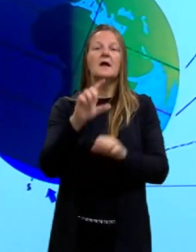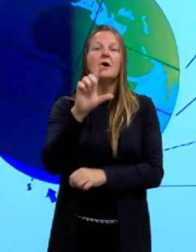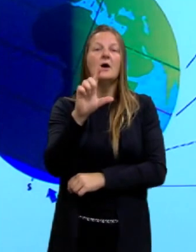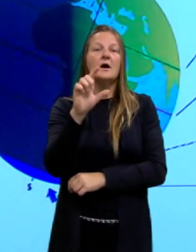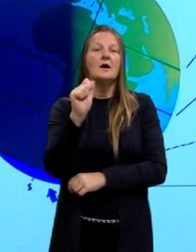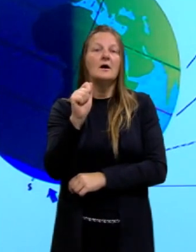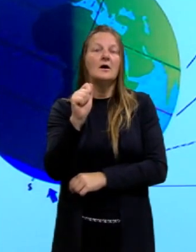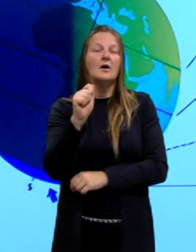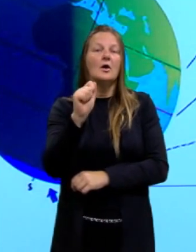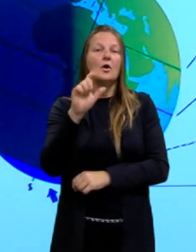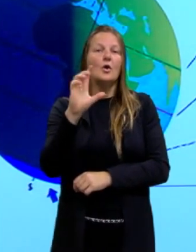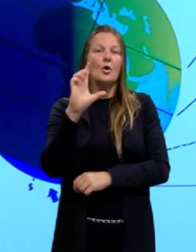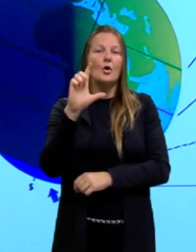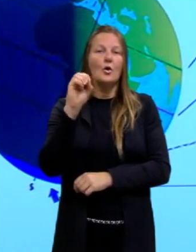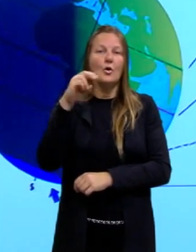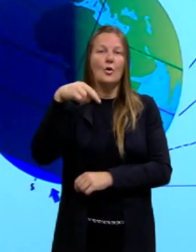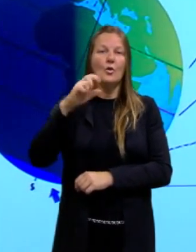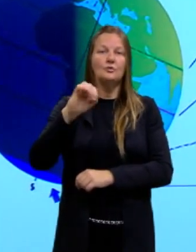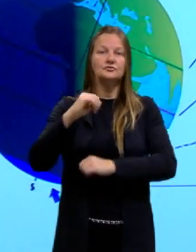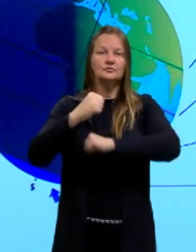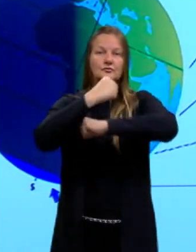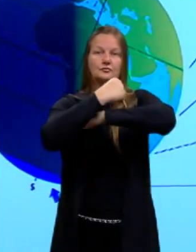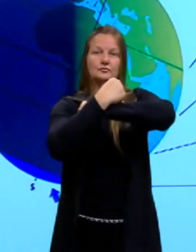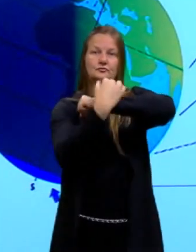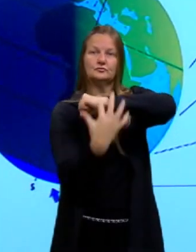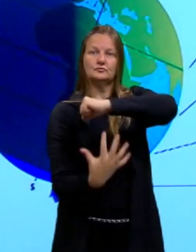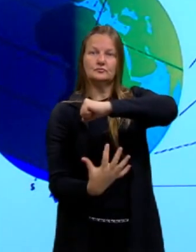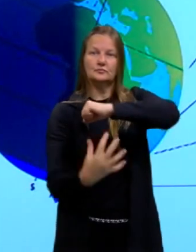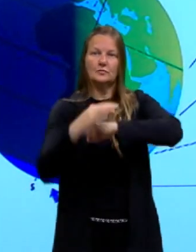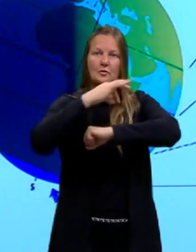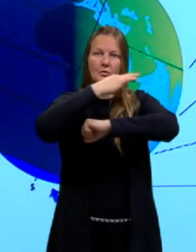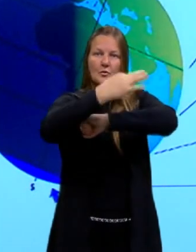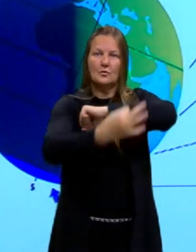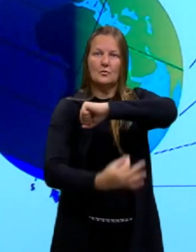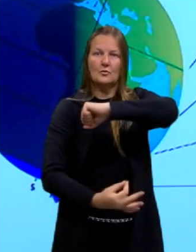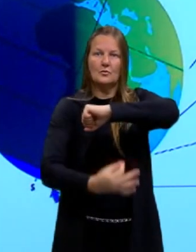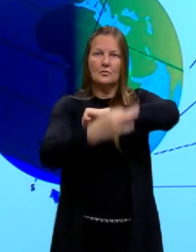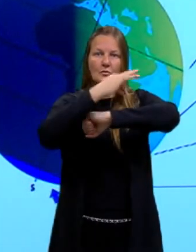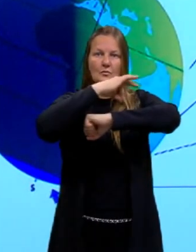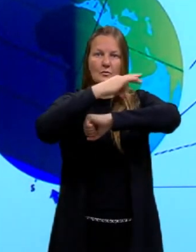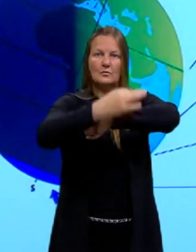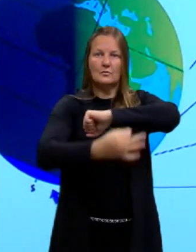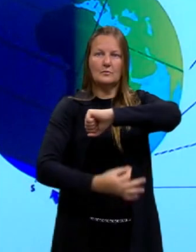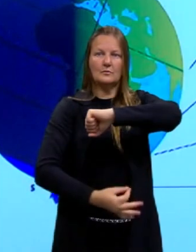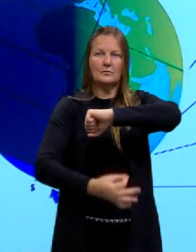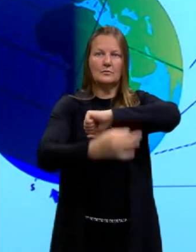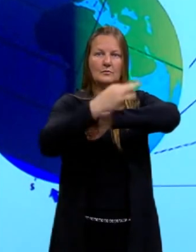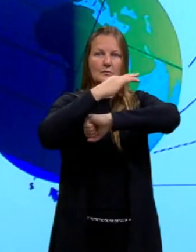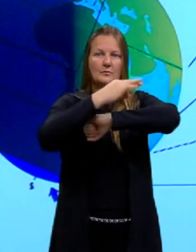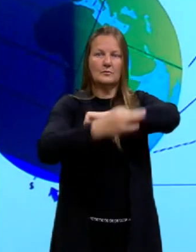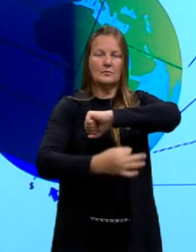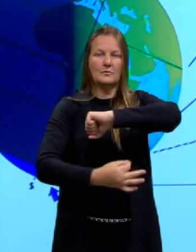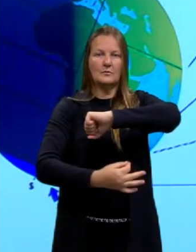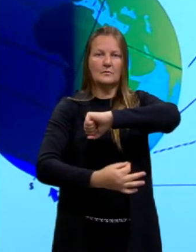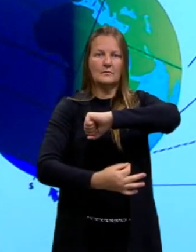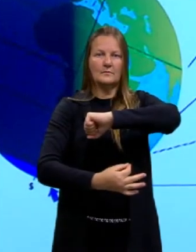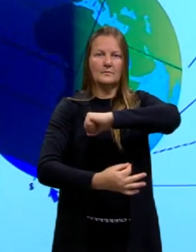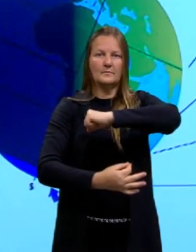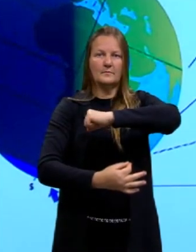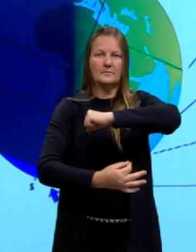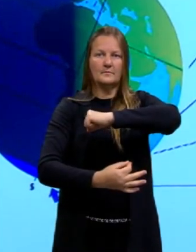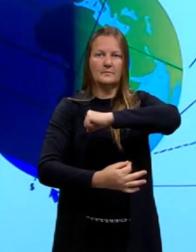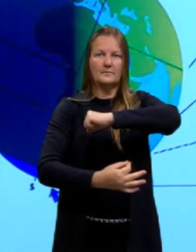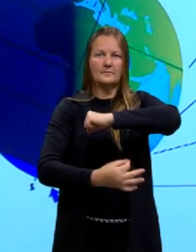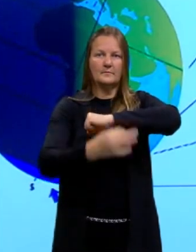ter em relação ao meridiano de Greenwich, que é o marco zero, certo, da